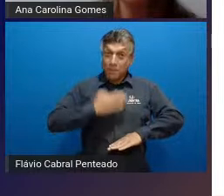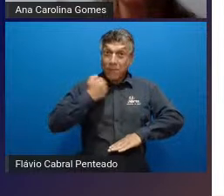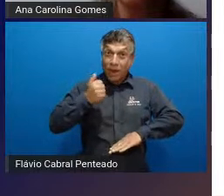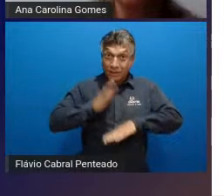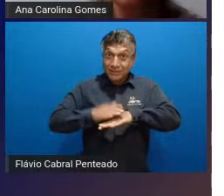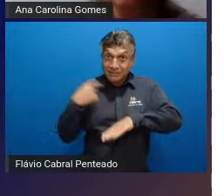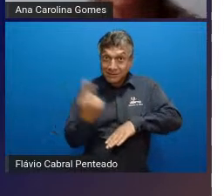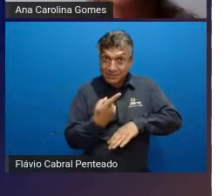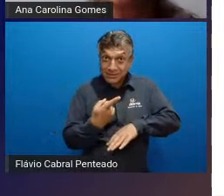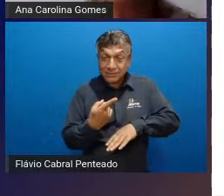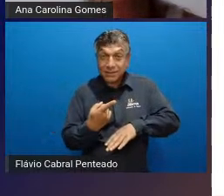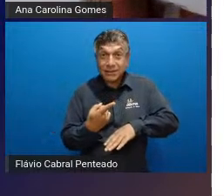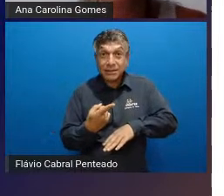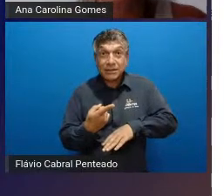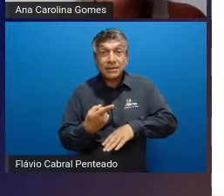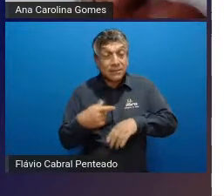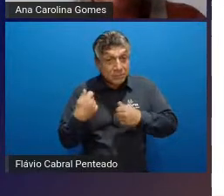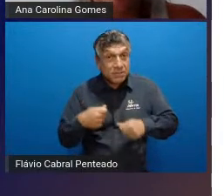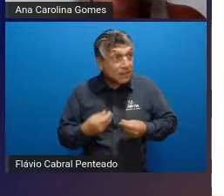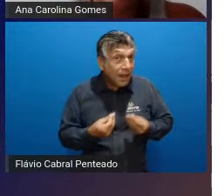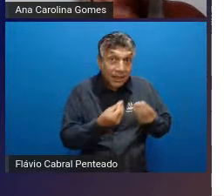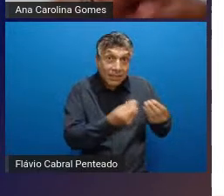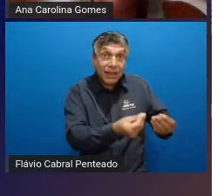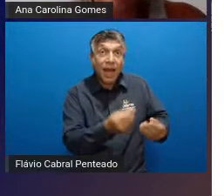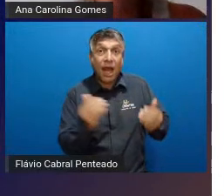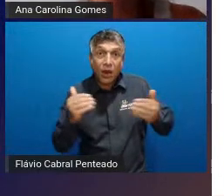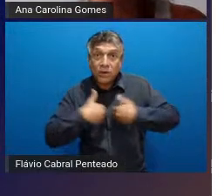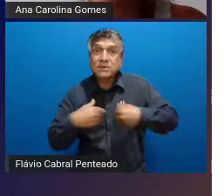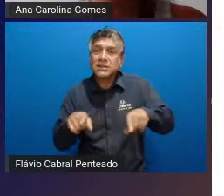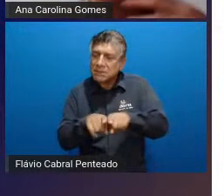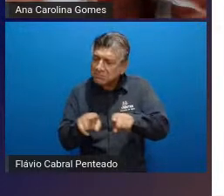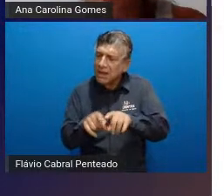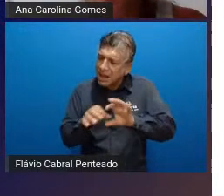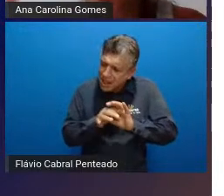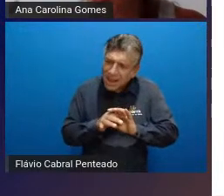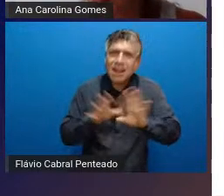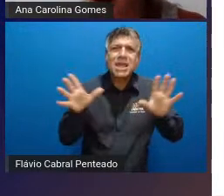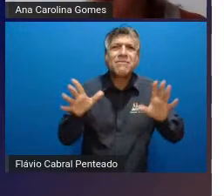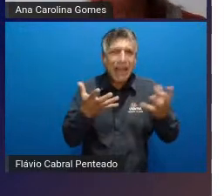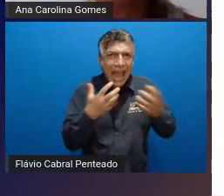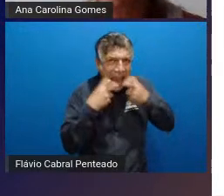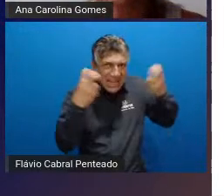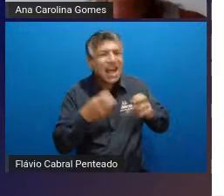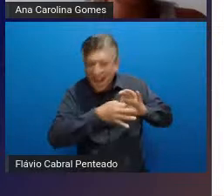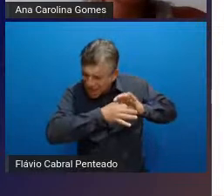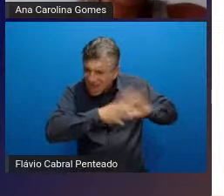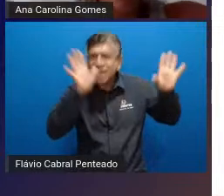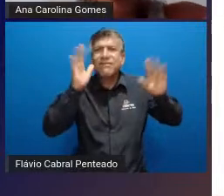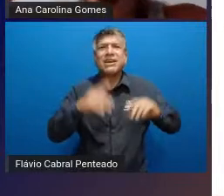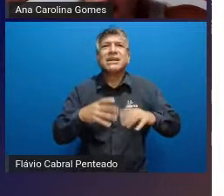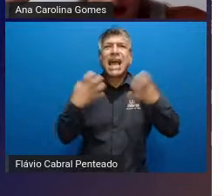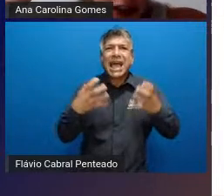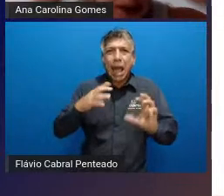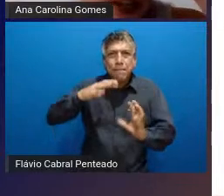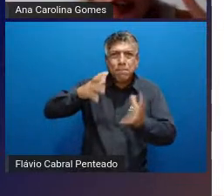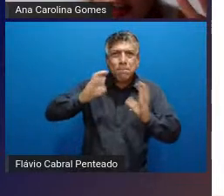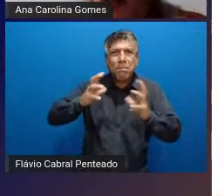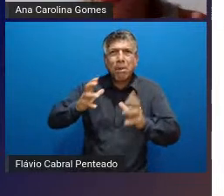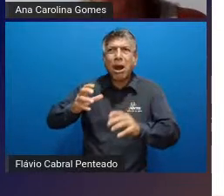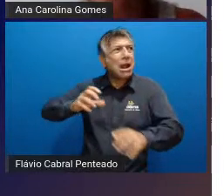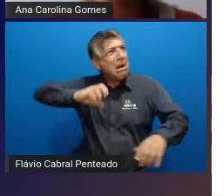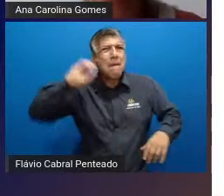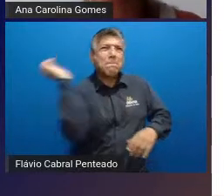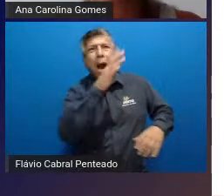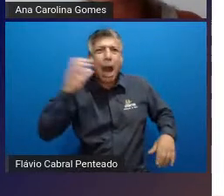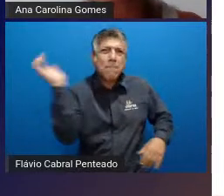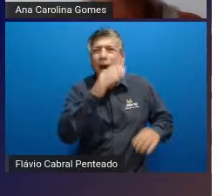então tem esse lado que a gente tem que dar essa segurança pra ele fazer pra ele exacerbar se ele quiser gritar ele pode gritar se ele quiser pegar uma bola e jogar contra a parede